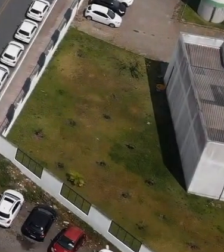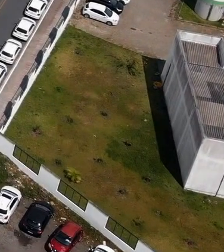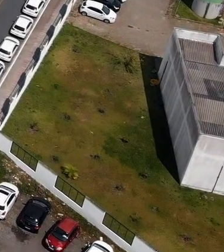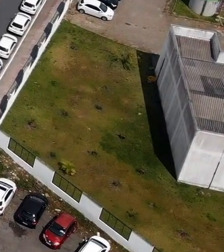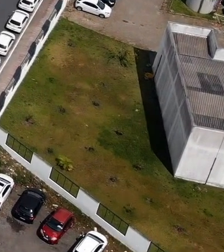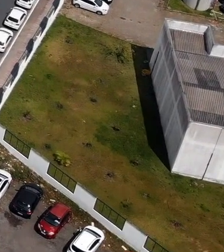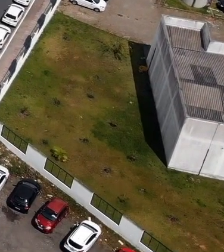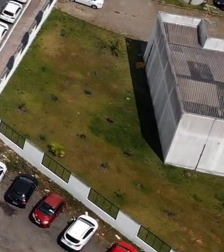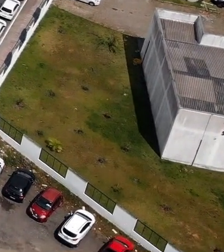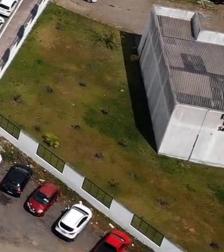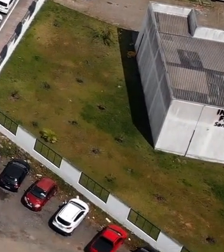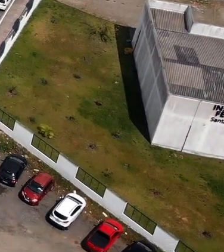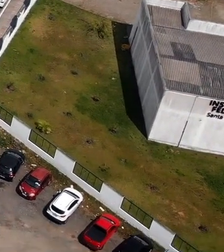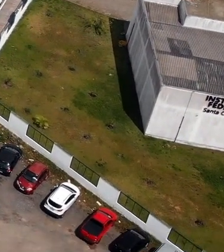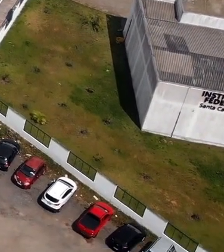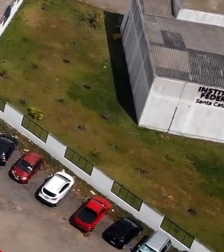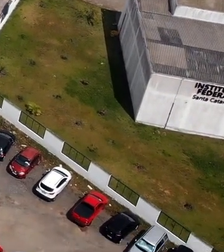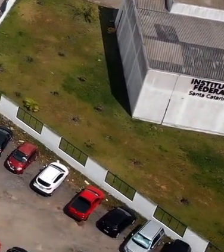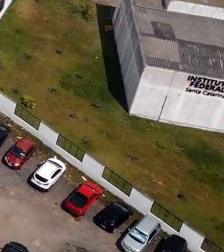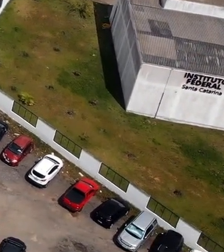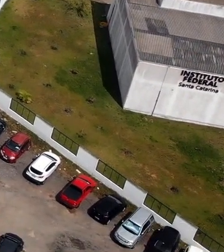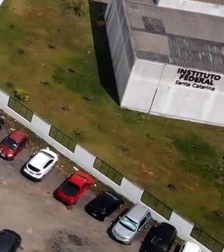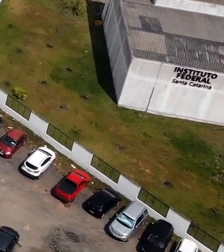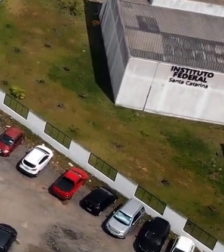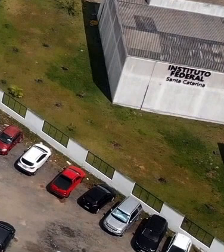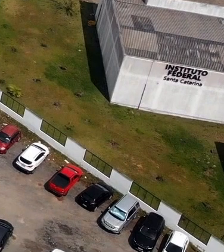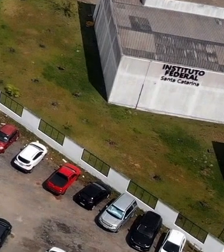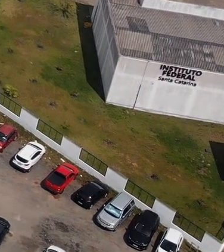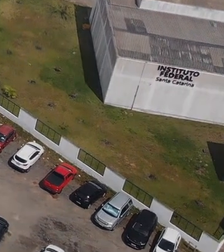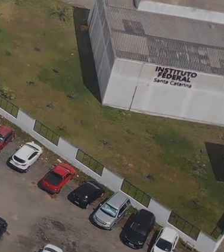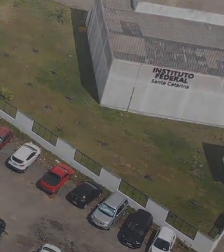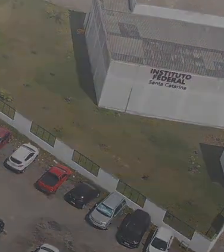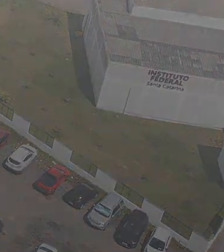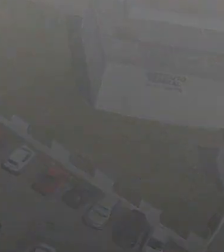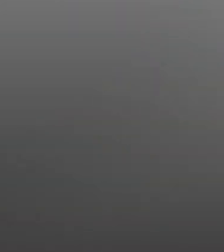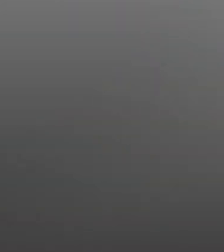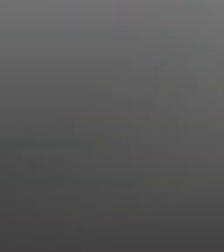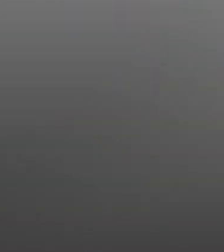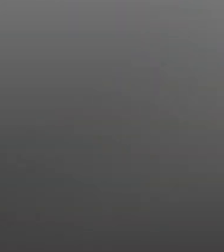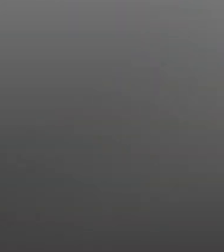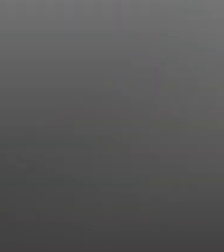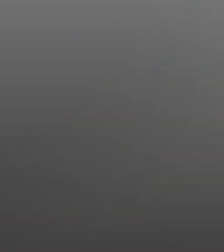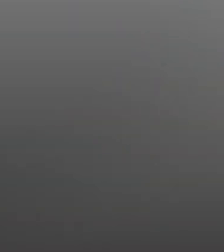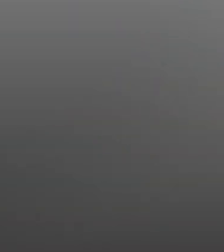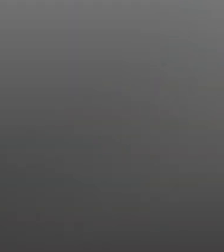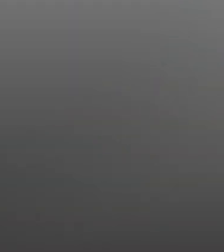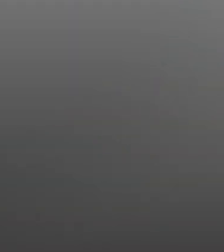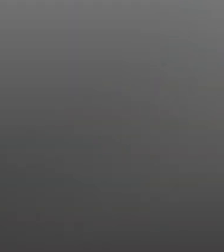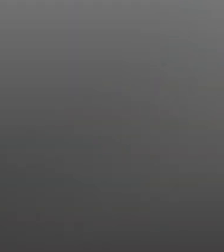Acompanhe todo o conteúdo do Poder Legislativo nas redes sociais. Arroba Câmara